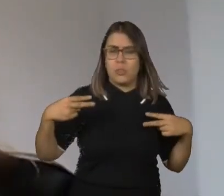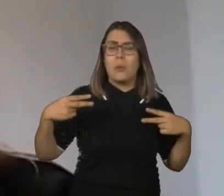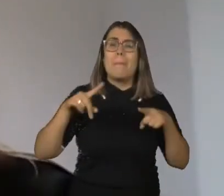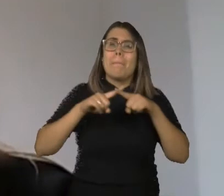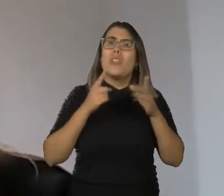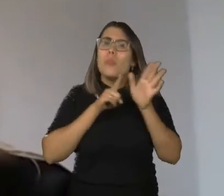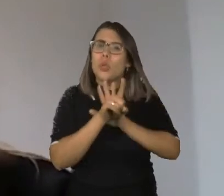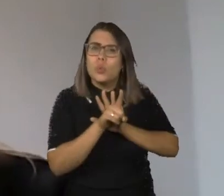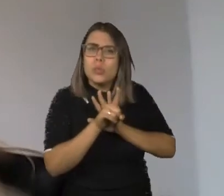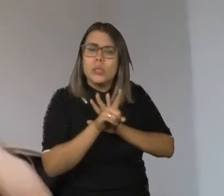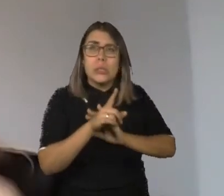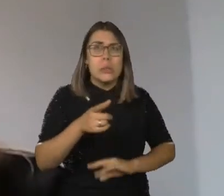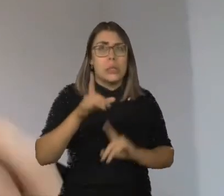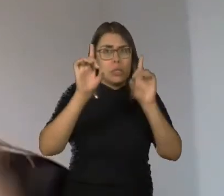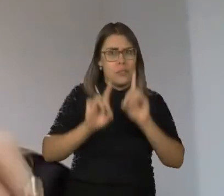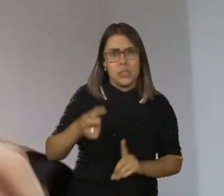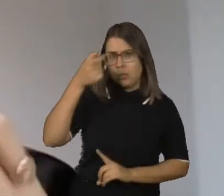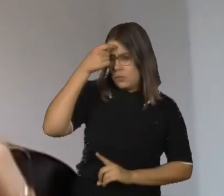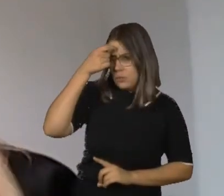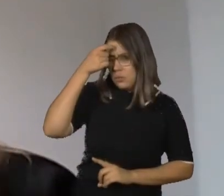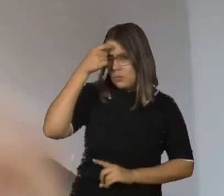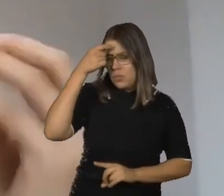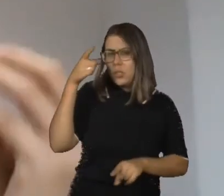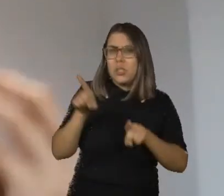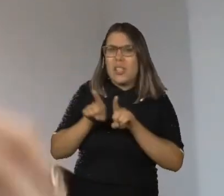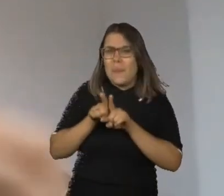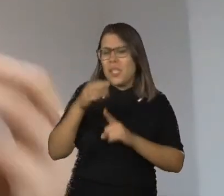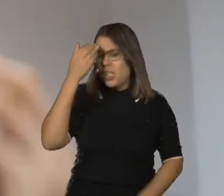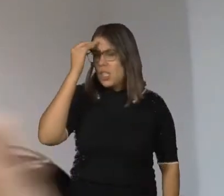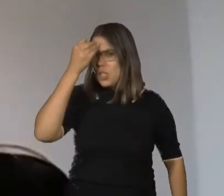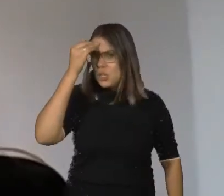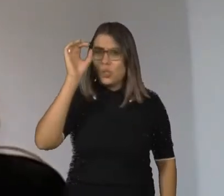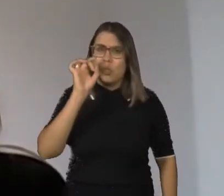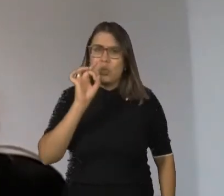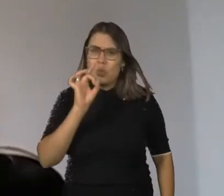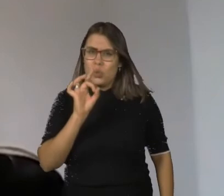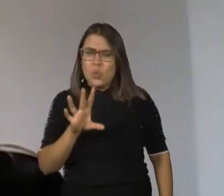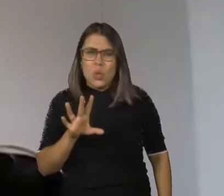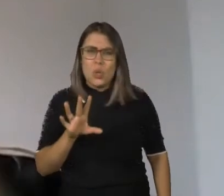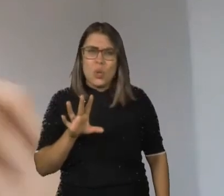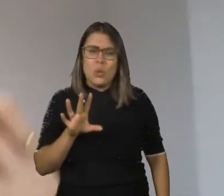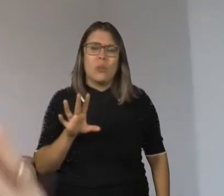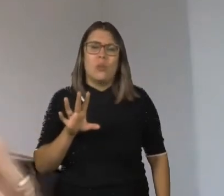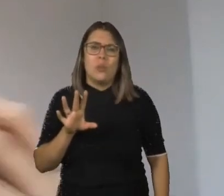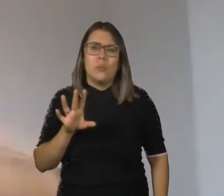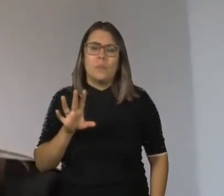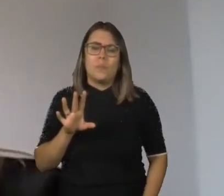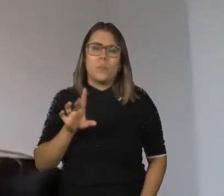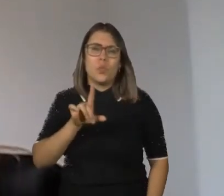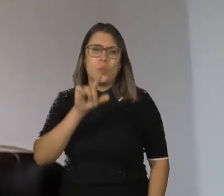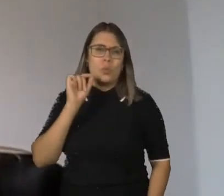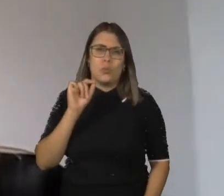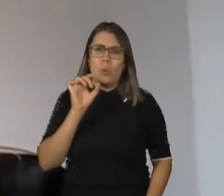pergunto, será que a deficiência intelectual pode ser entendida somente pelo viés orgânico? Somente como sendo determinada